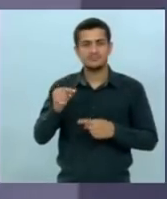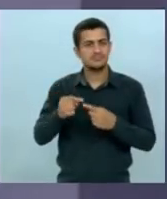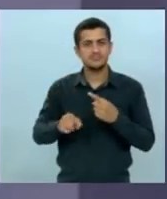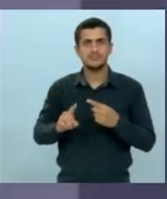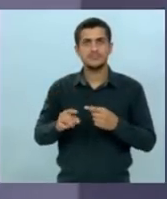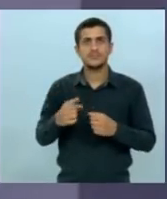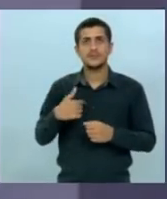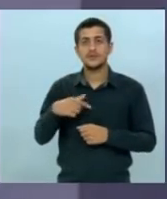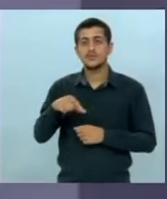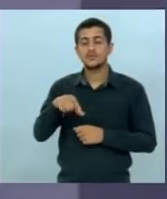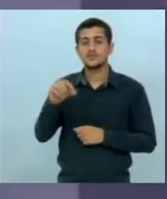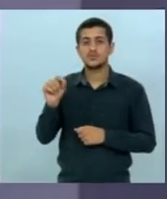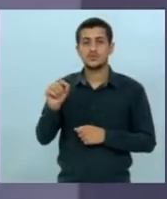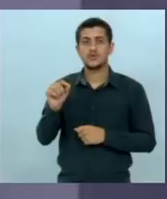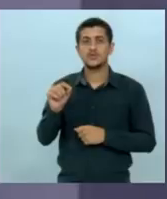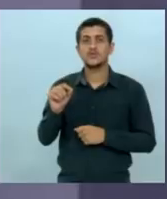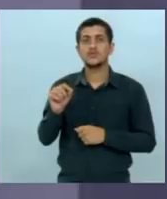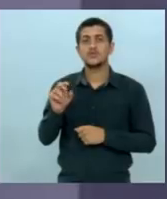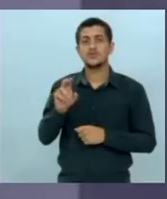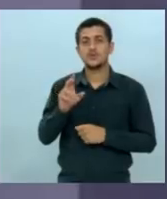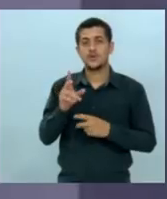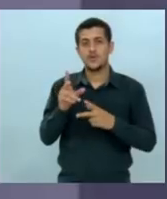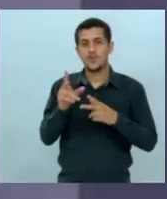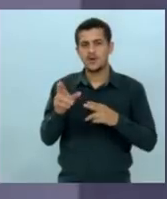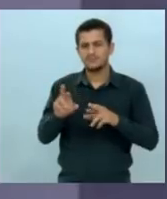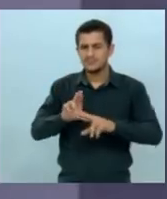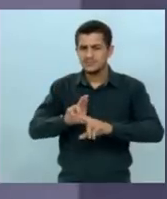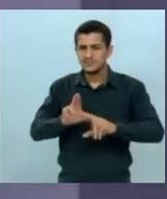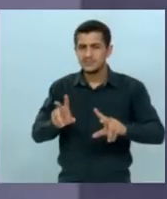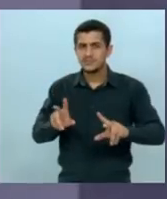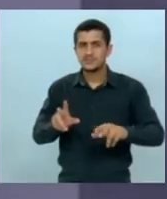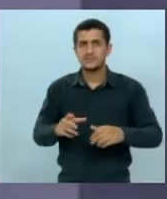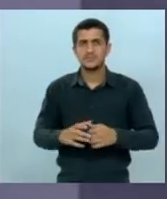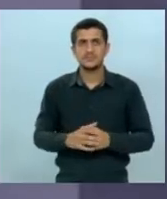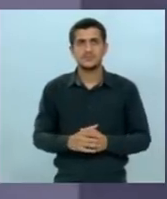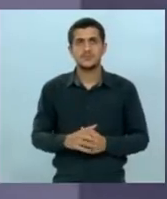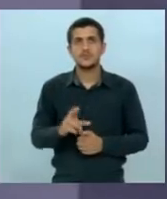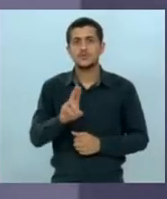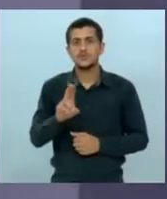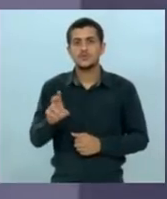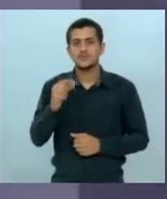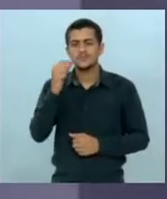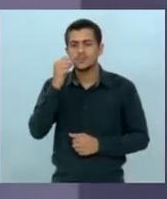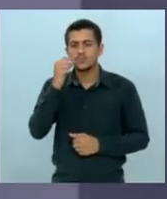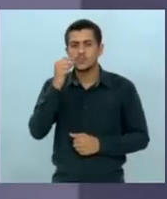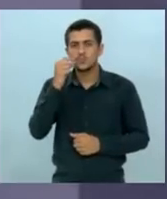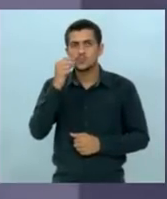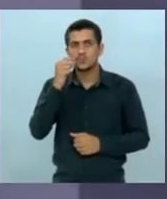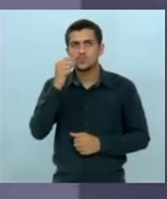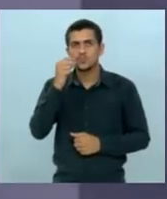eu escolheria um que tem um formato bem diferente chamado rato